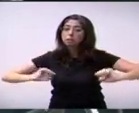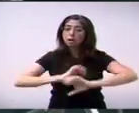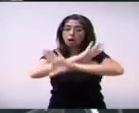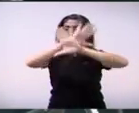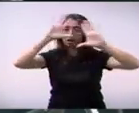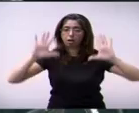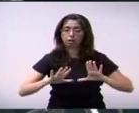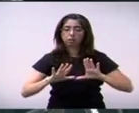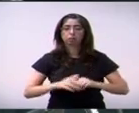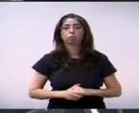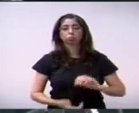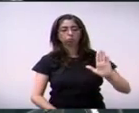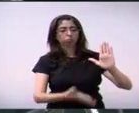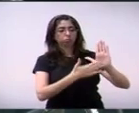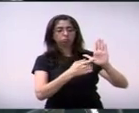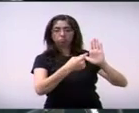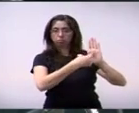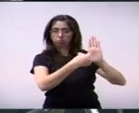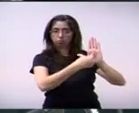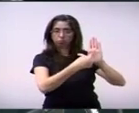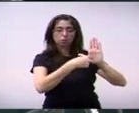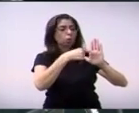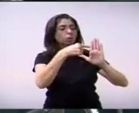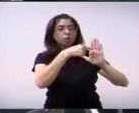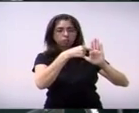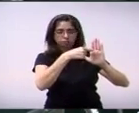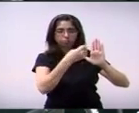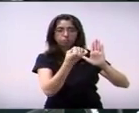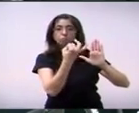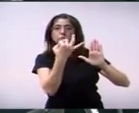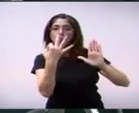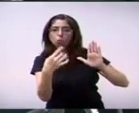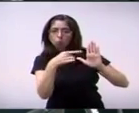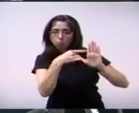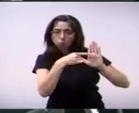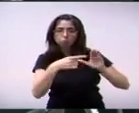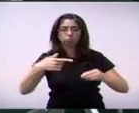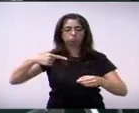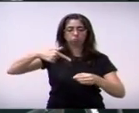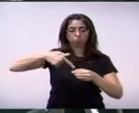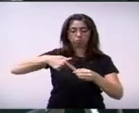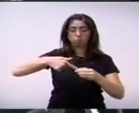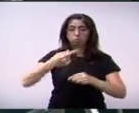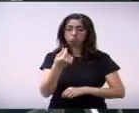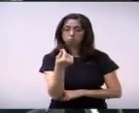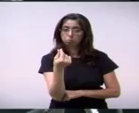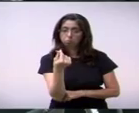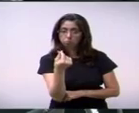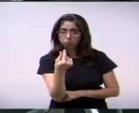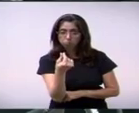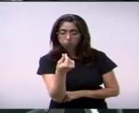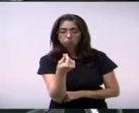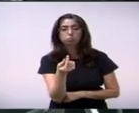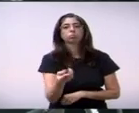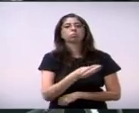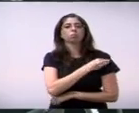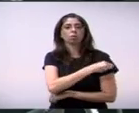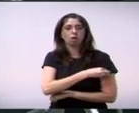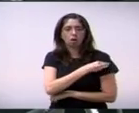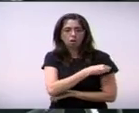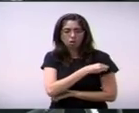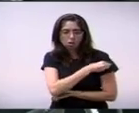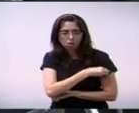e visível nas fachadas dos postos o preço do combustível,